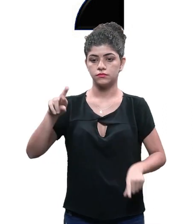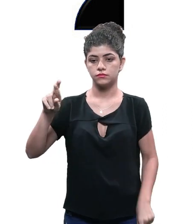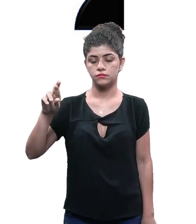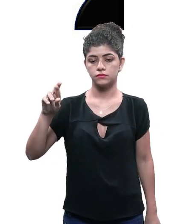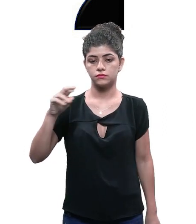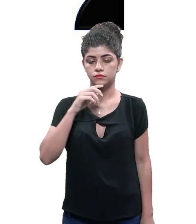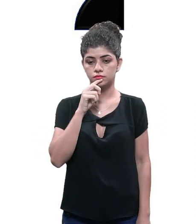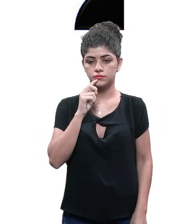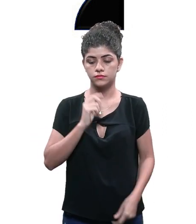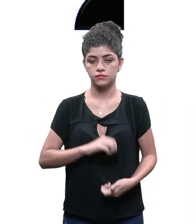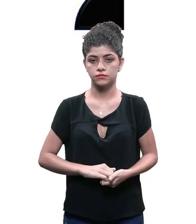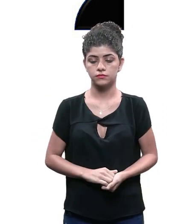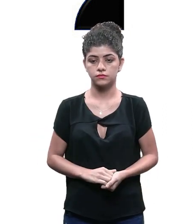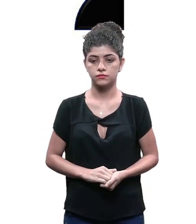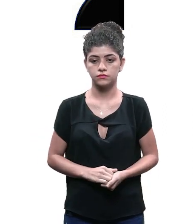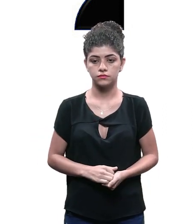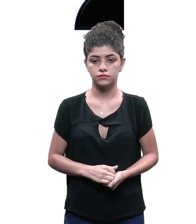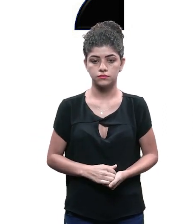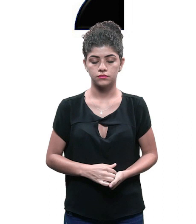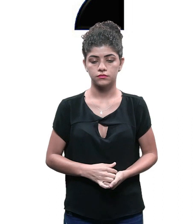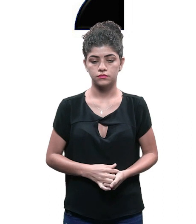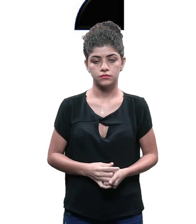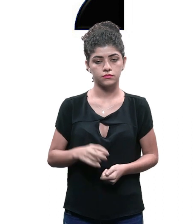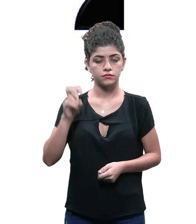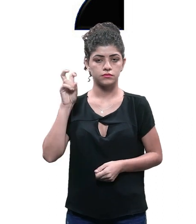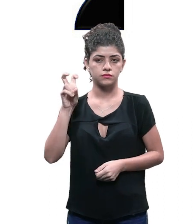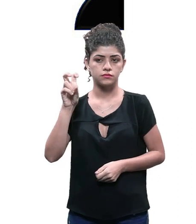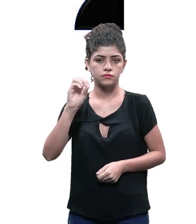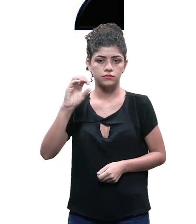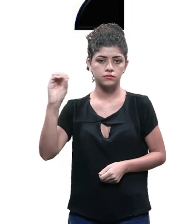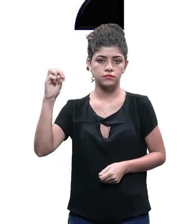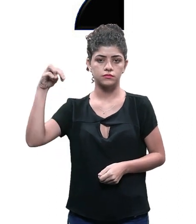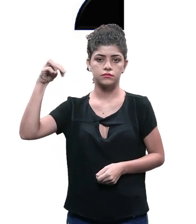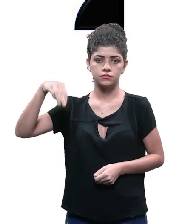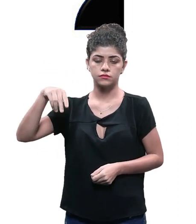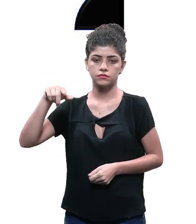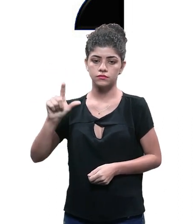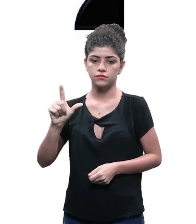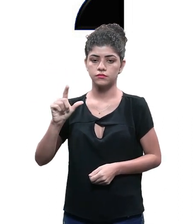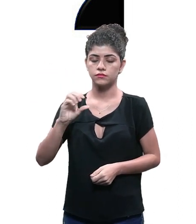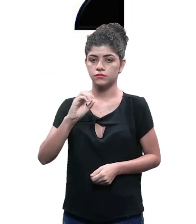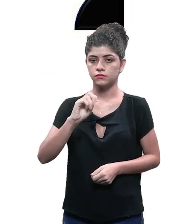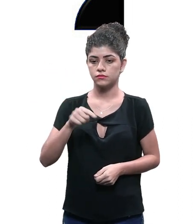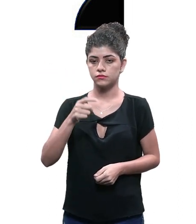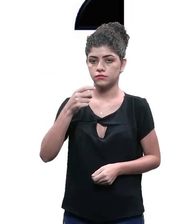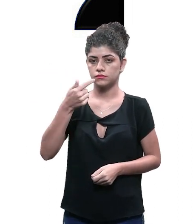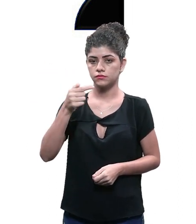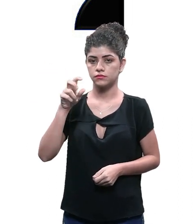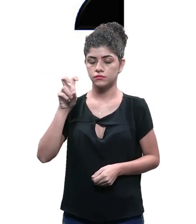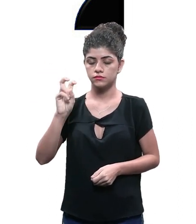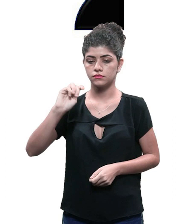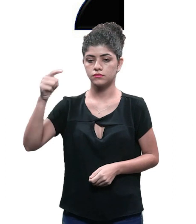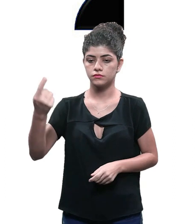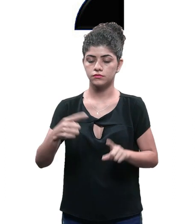medição natural se for elementos líquidos esse copo é 500 ml certo? Então o que que é 0